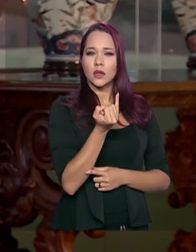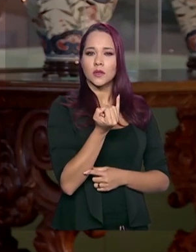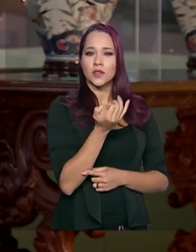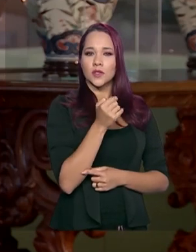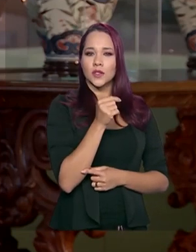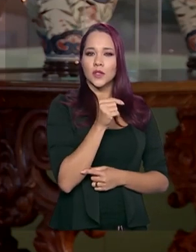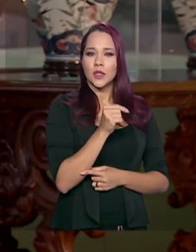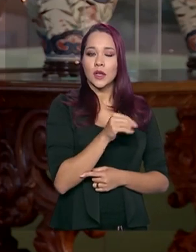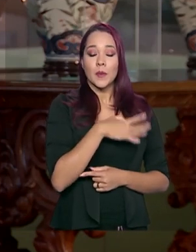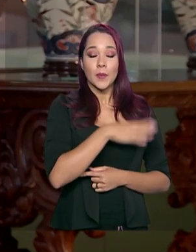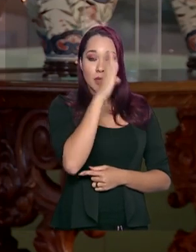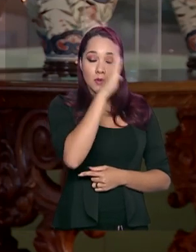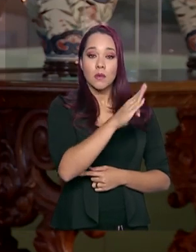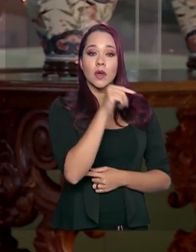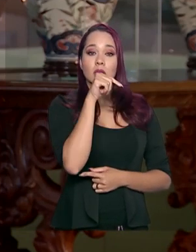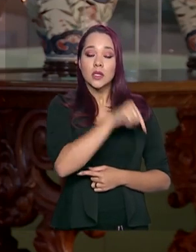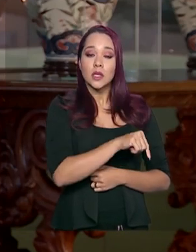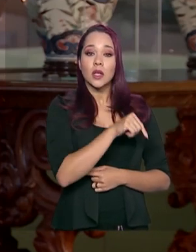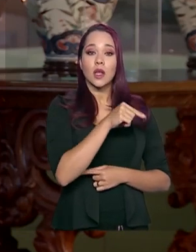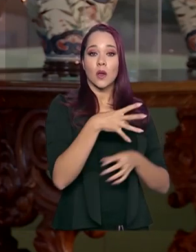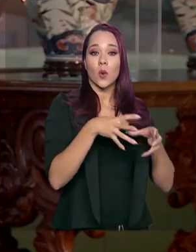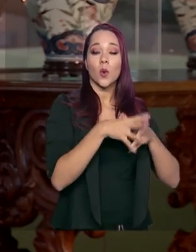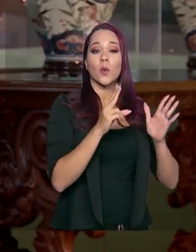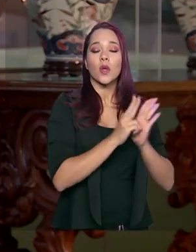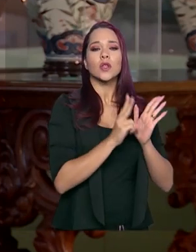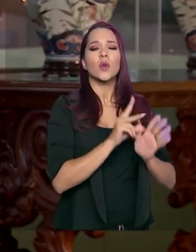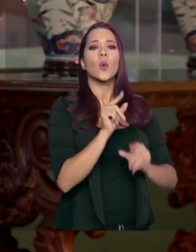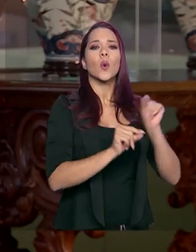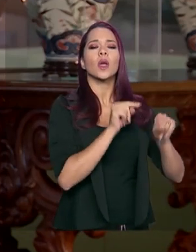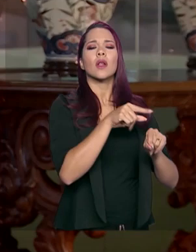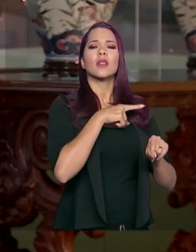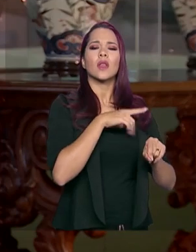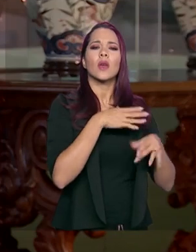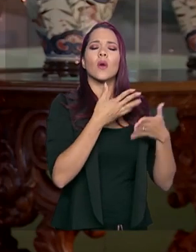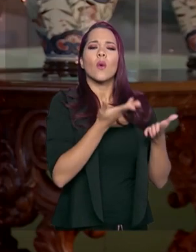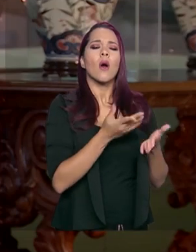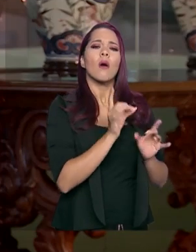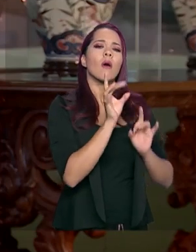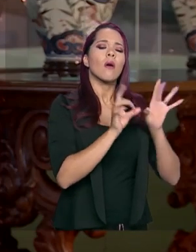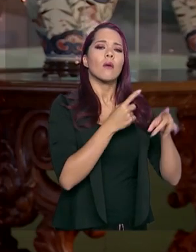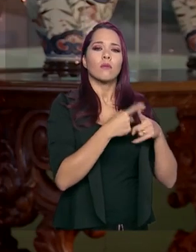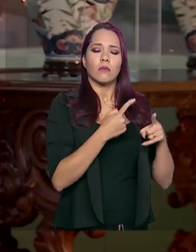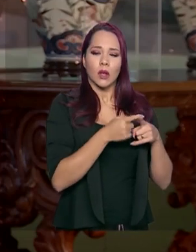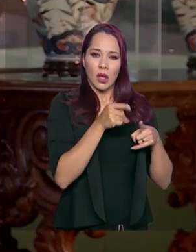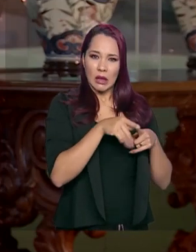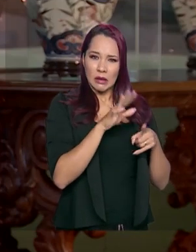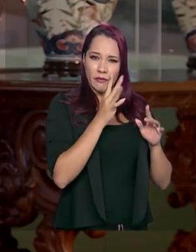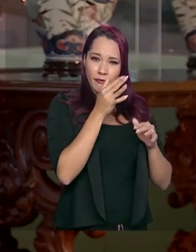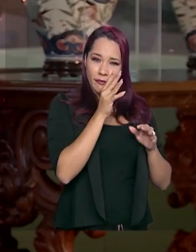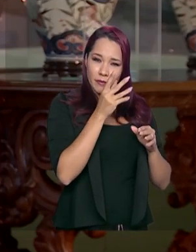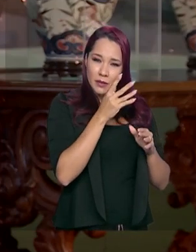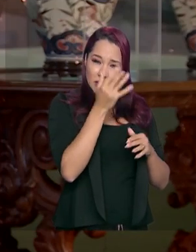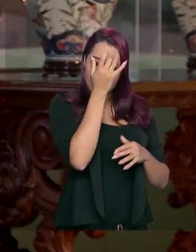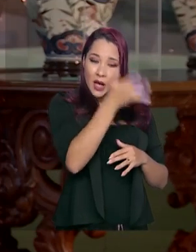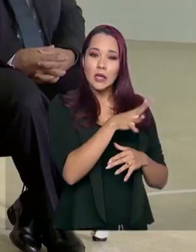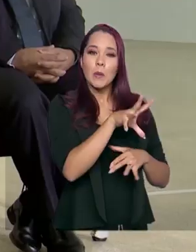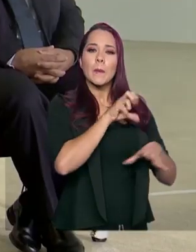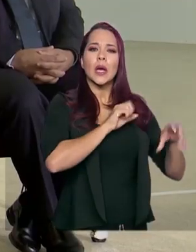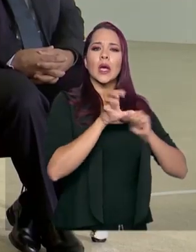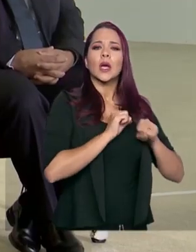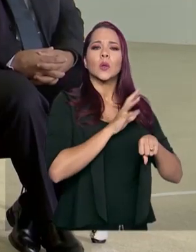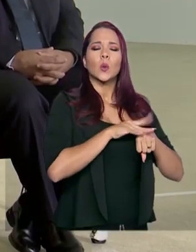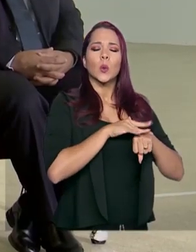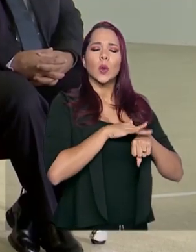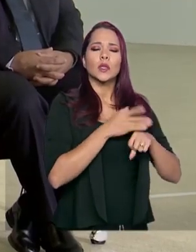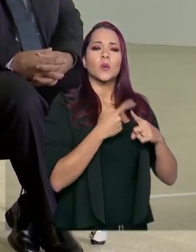especificamente no caso do indígena, o que ele tem, qual a particularidade, ele é mais suscetível a doenças? Por que